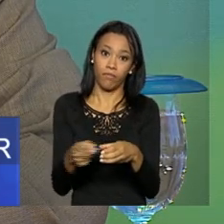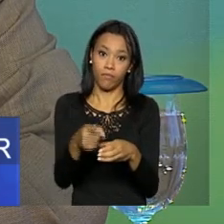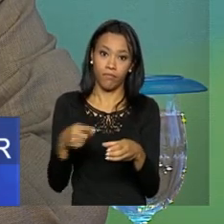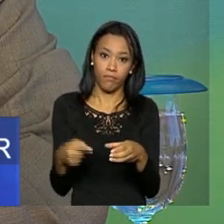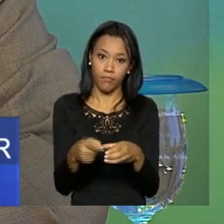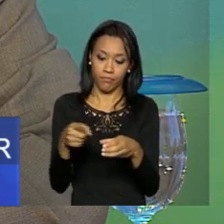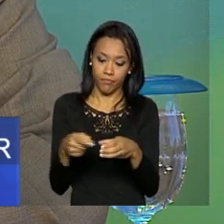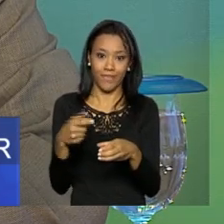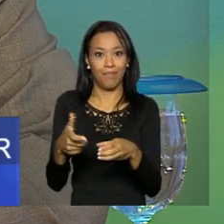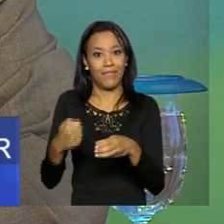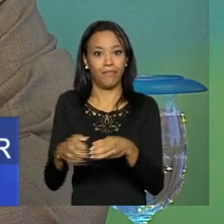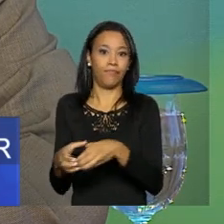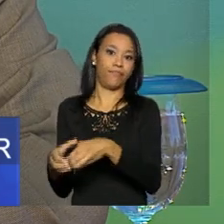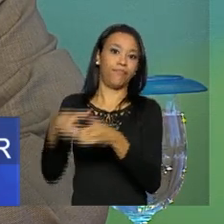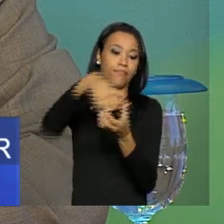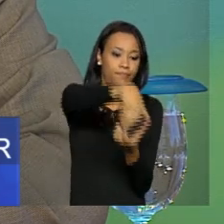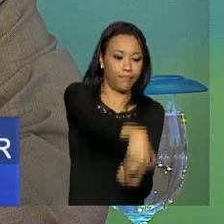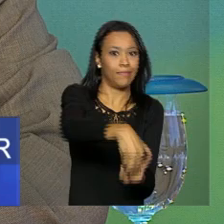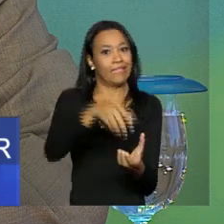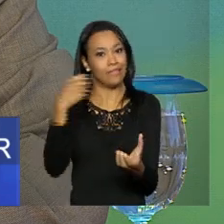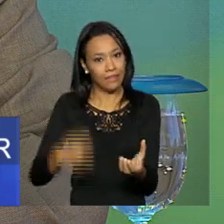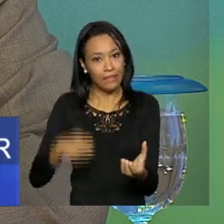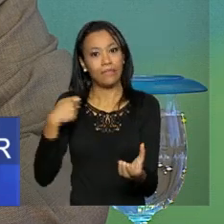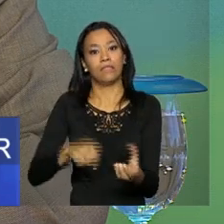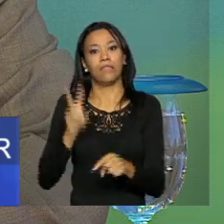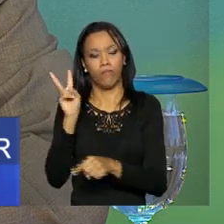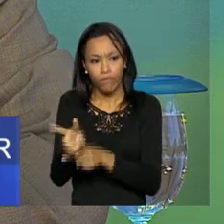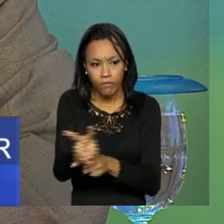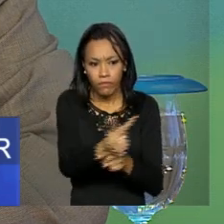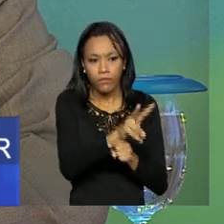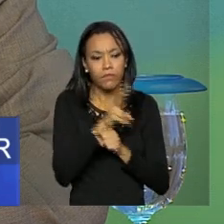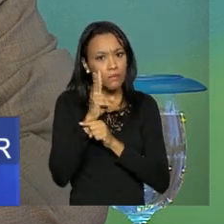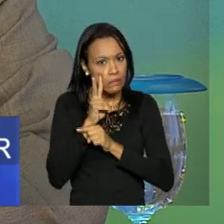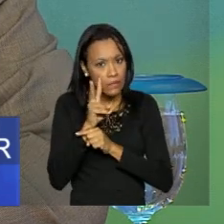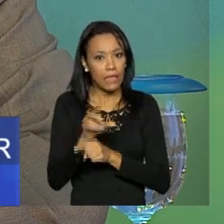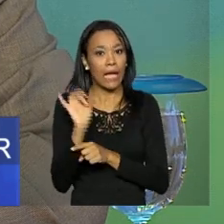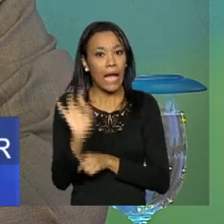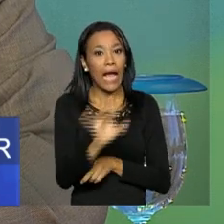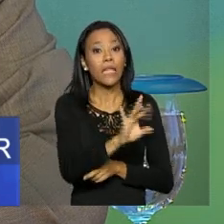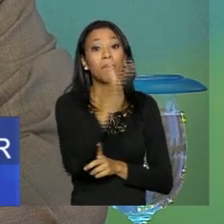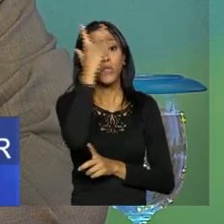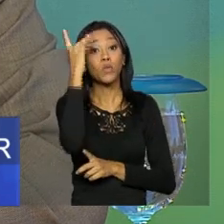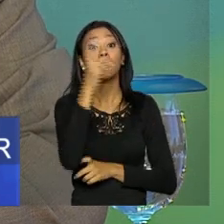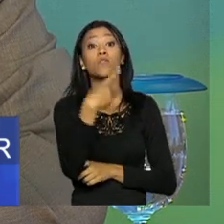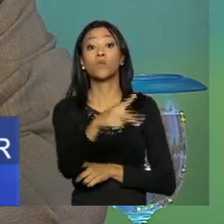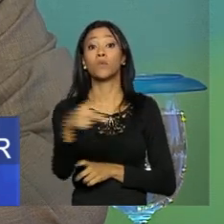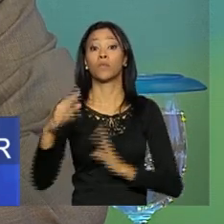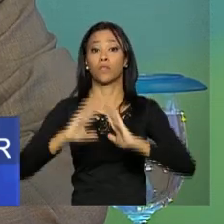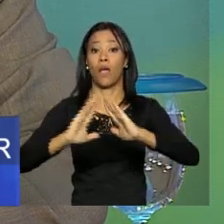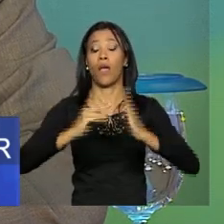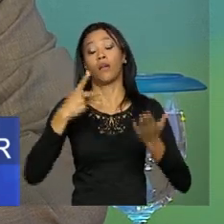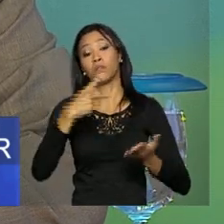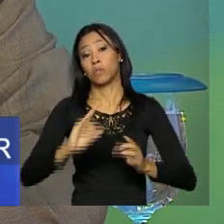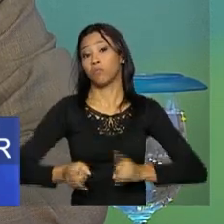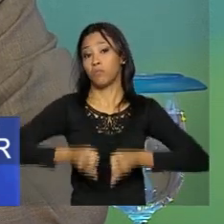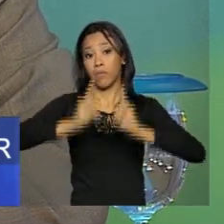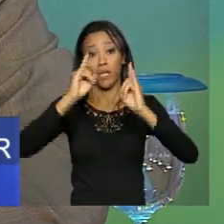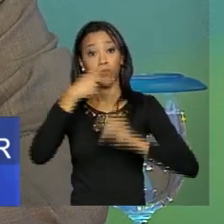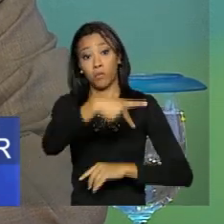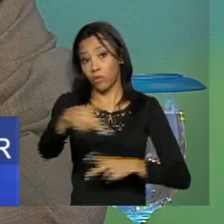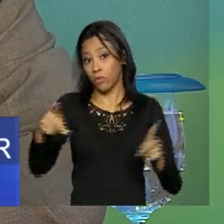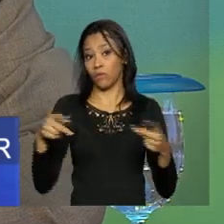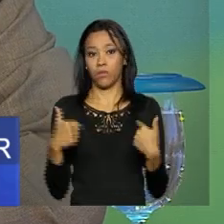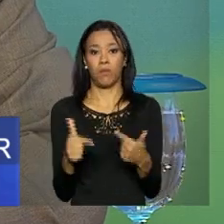E, portanto, é uma vigilância que cada pessoa tem que fazer na sua casa, no seu prédio, no seu trabalho,